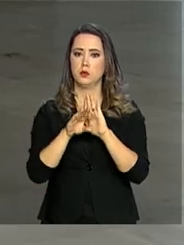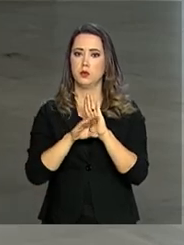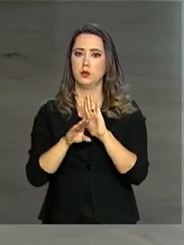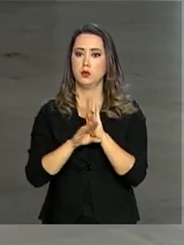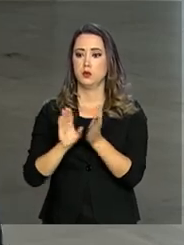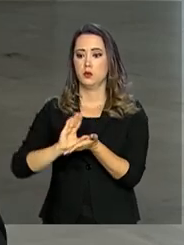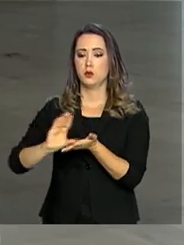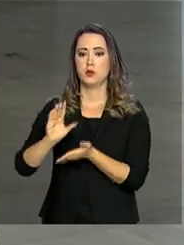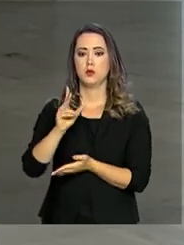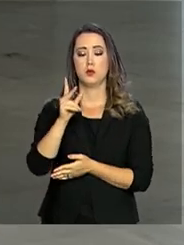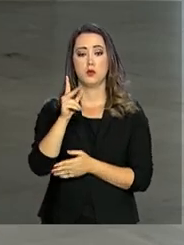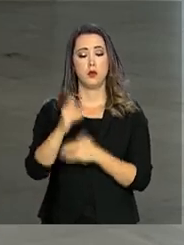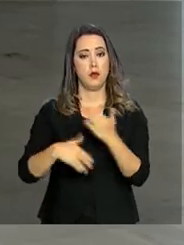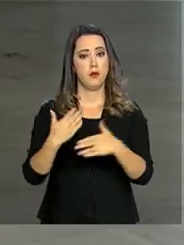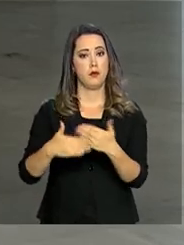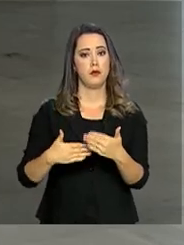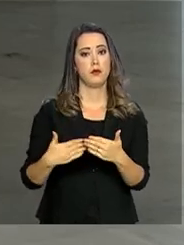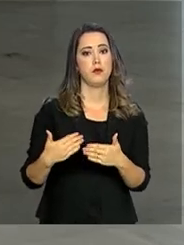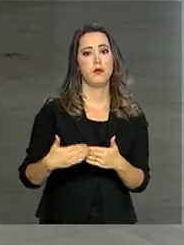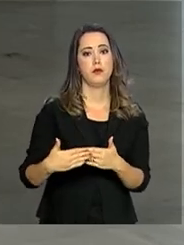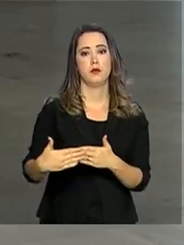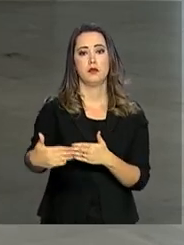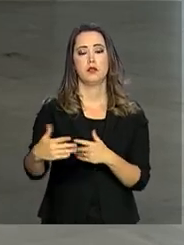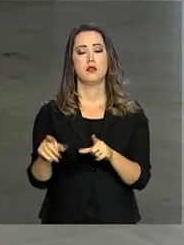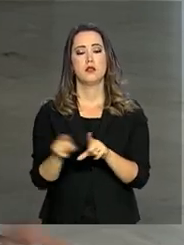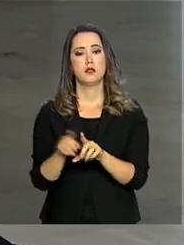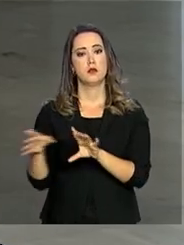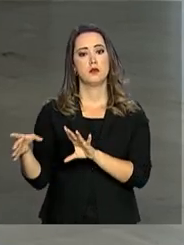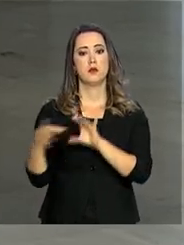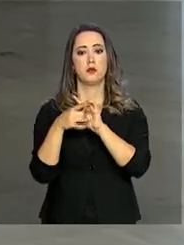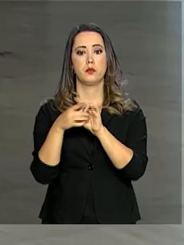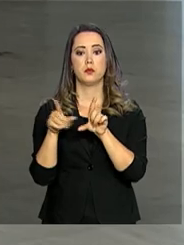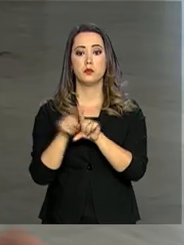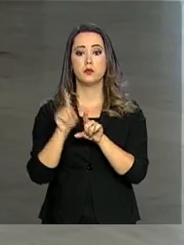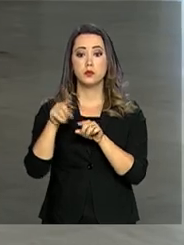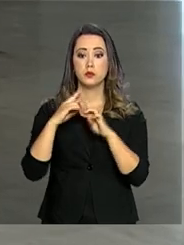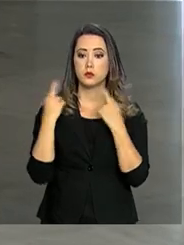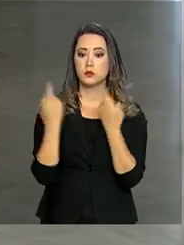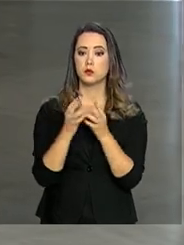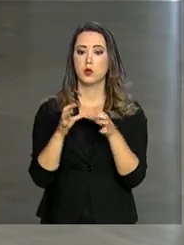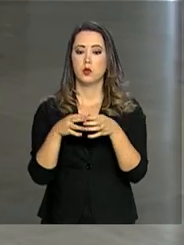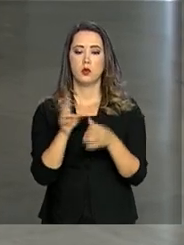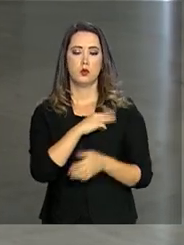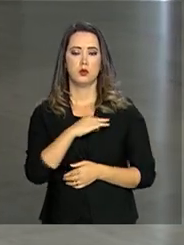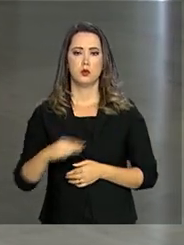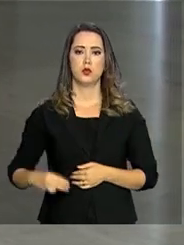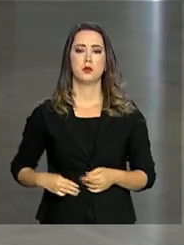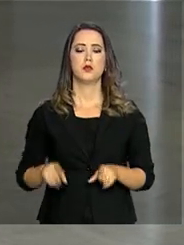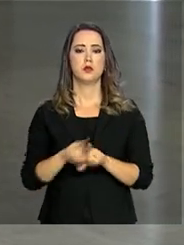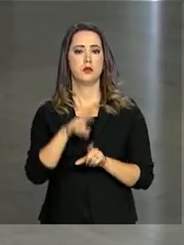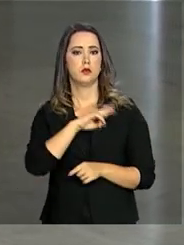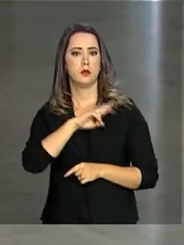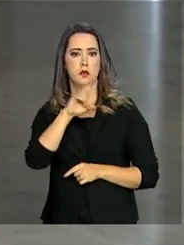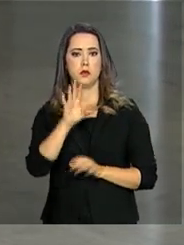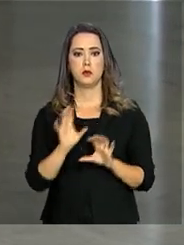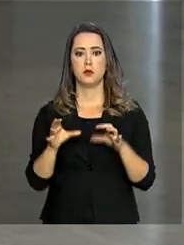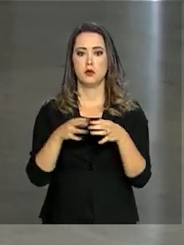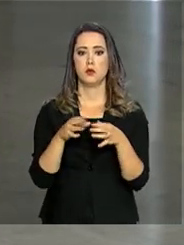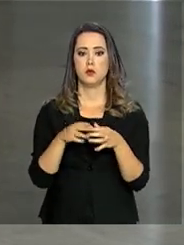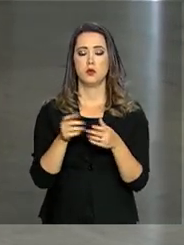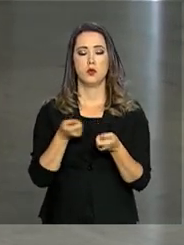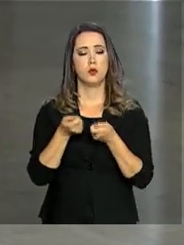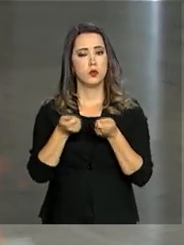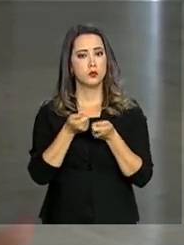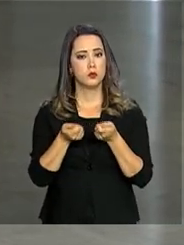de Investimentos, Avançar Parcerias. É nesta reunião que ministros e representantes de agências regulatórias